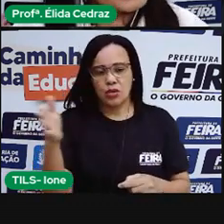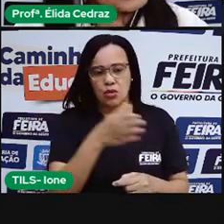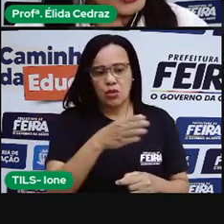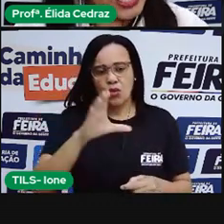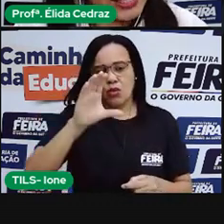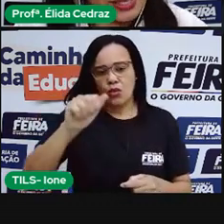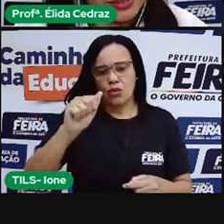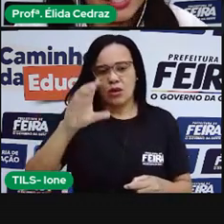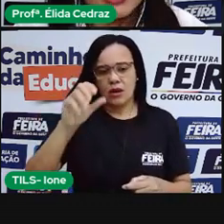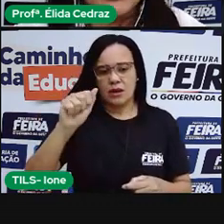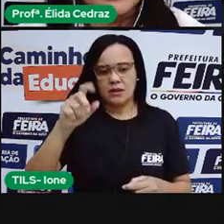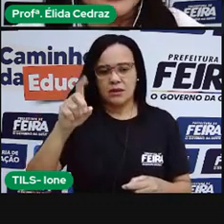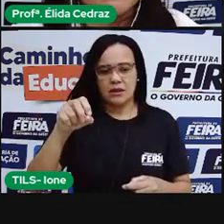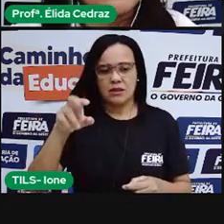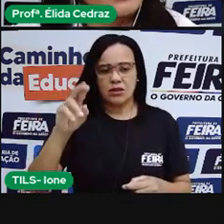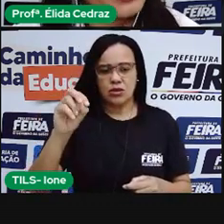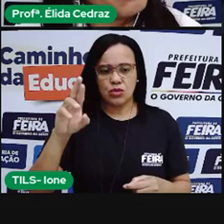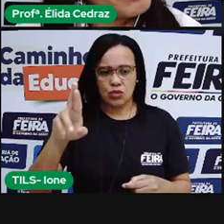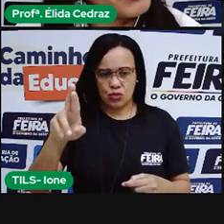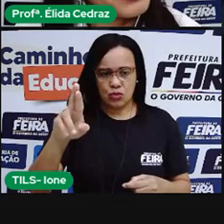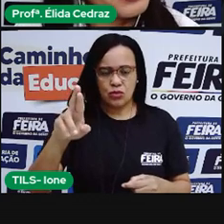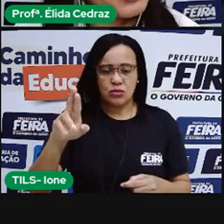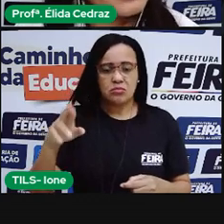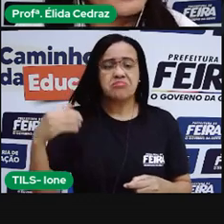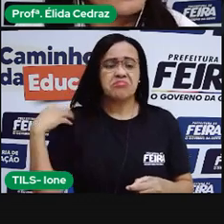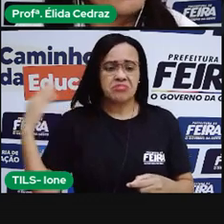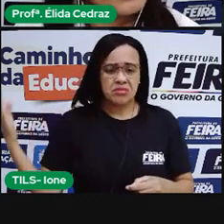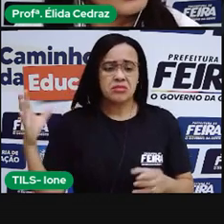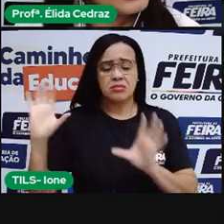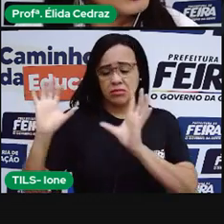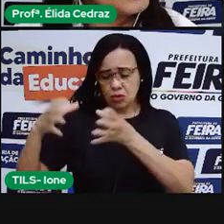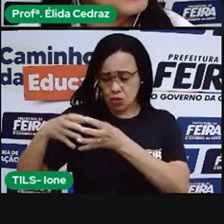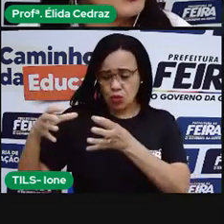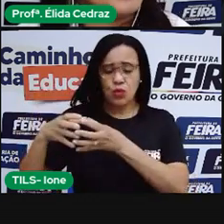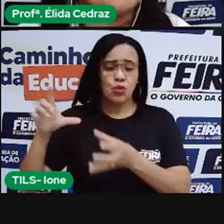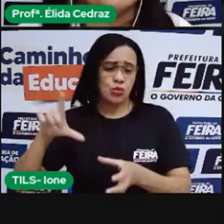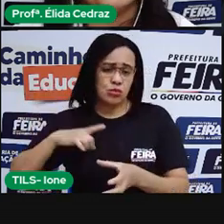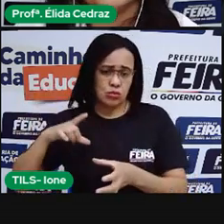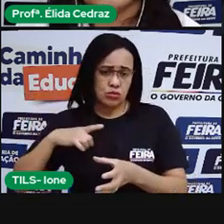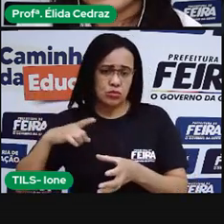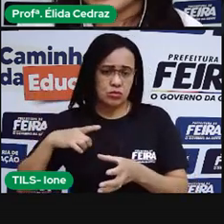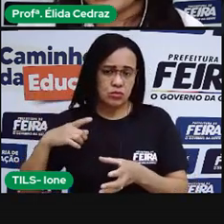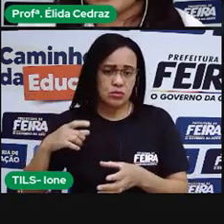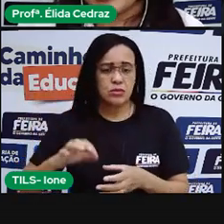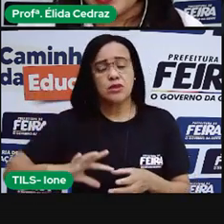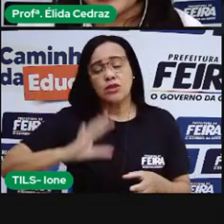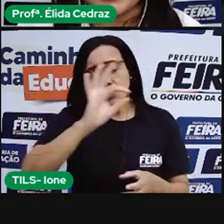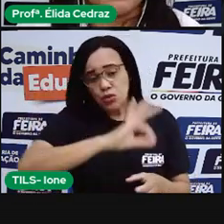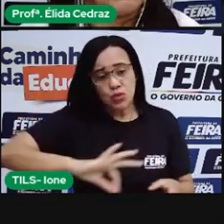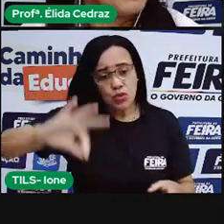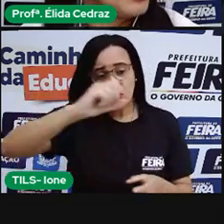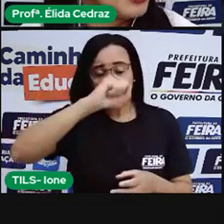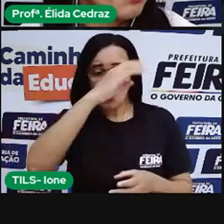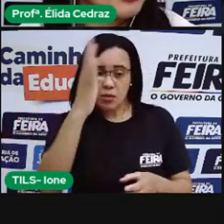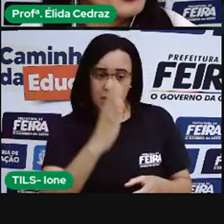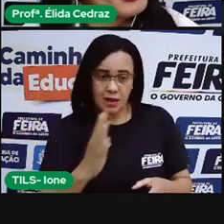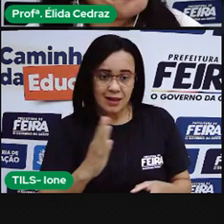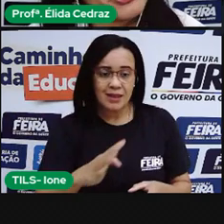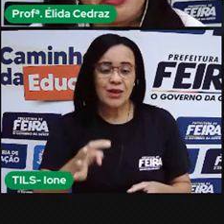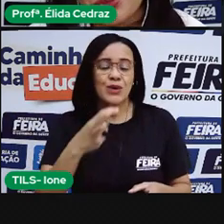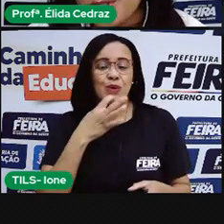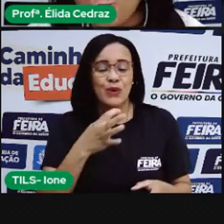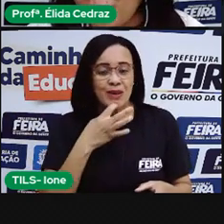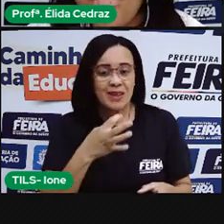E à direita, nós temos uma constelação que todo mundo no Brasil conhece. Nós temos